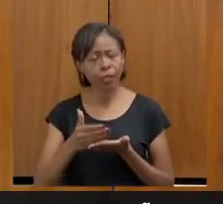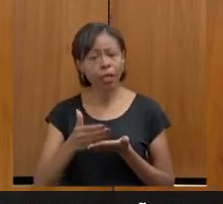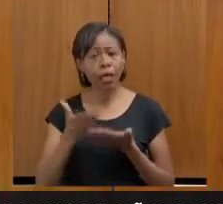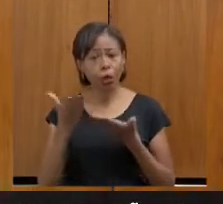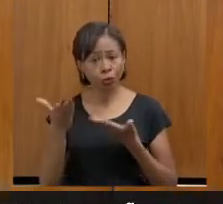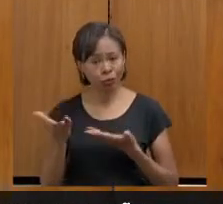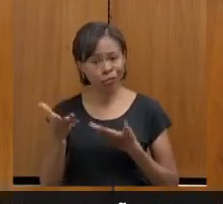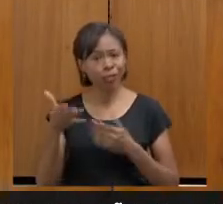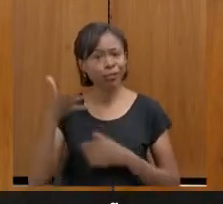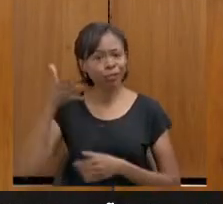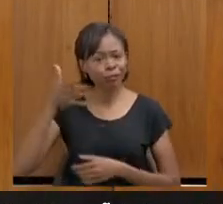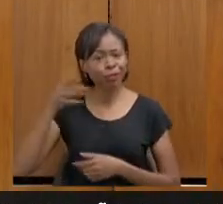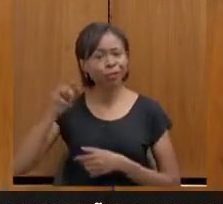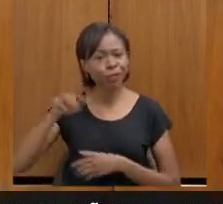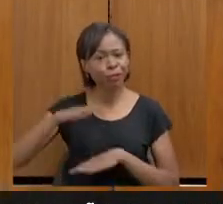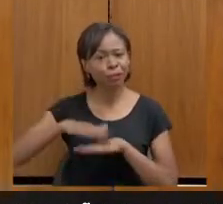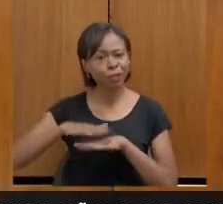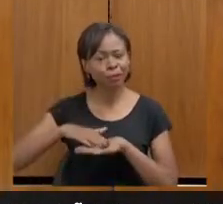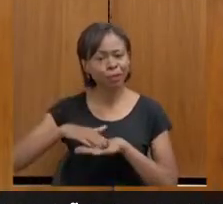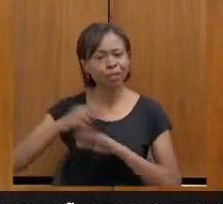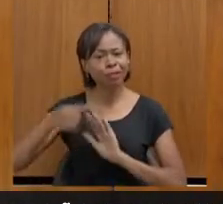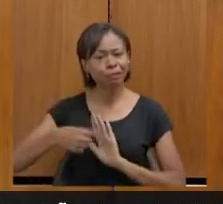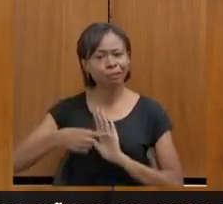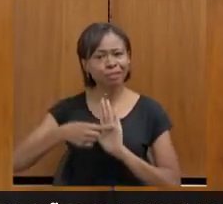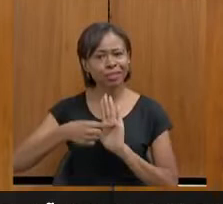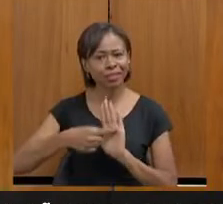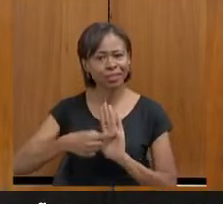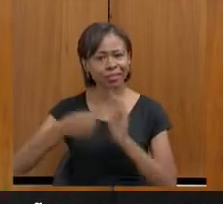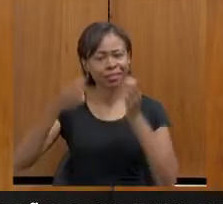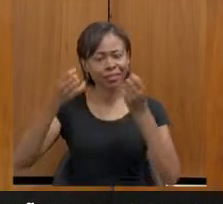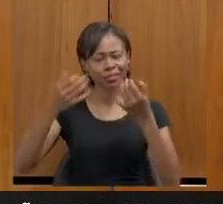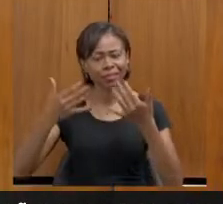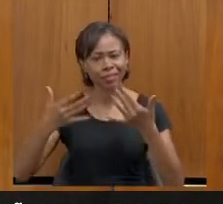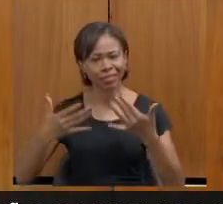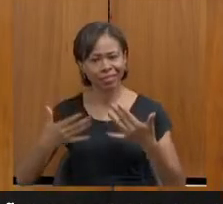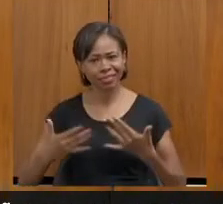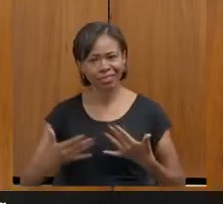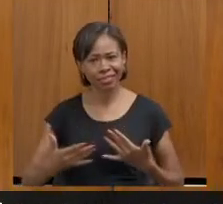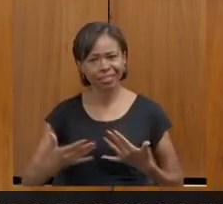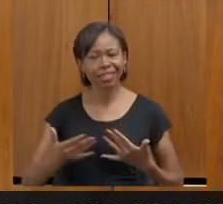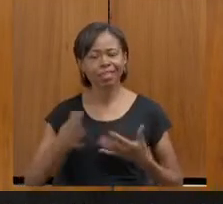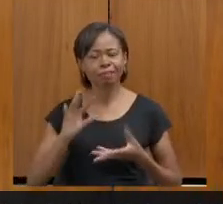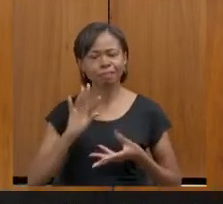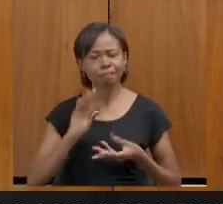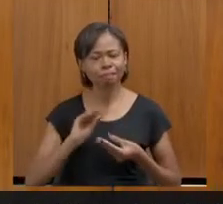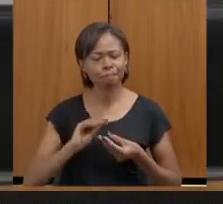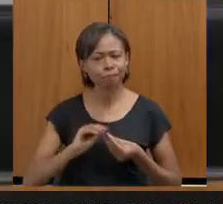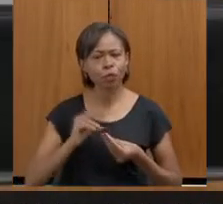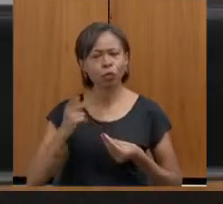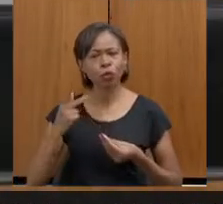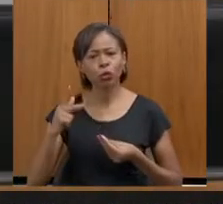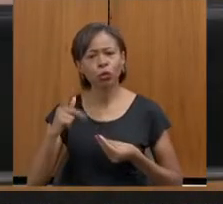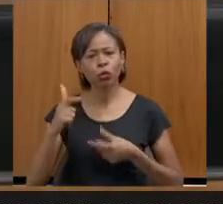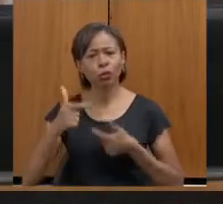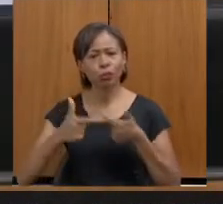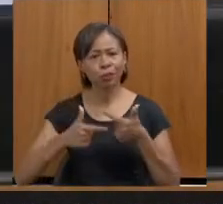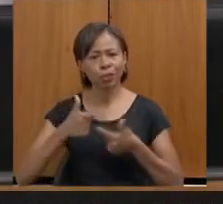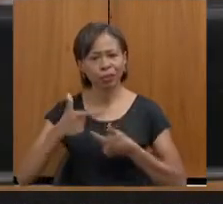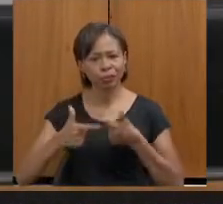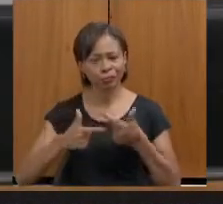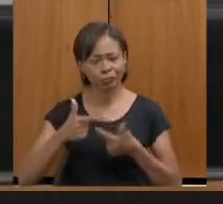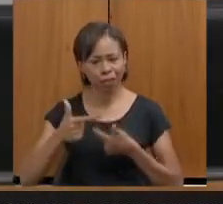palavra para a senhora, para a senhora se apresentar, falar de forma sucinta sobre o trabalho que vem sendo